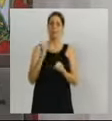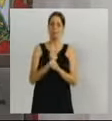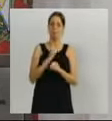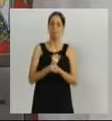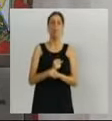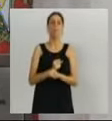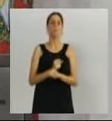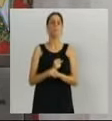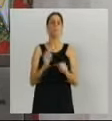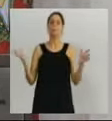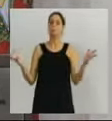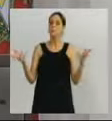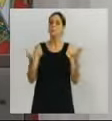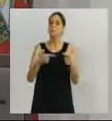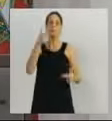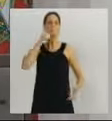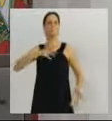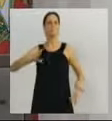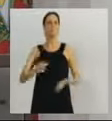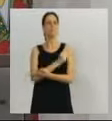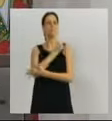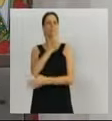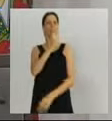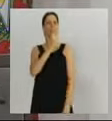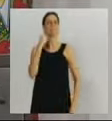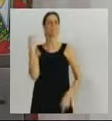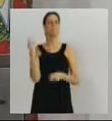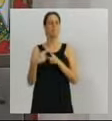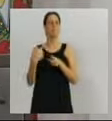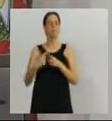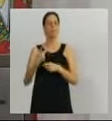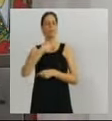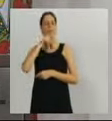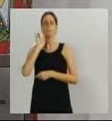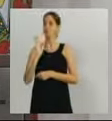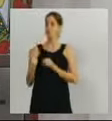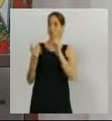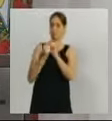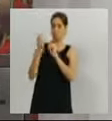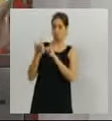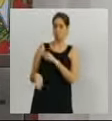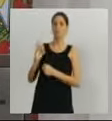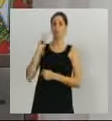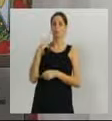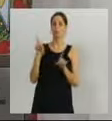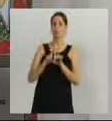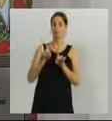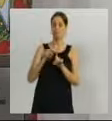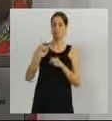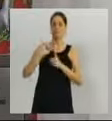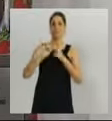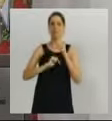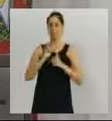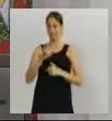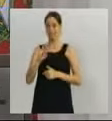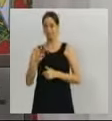conquista, vereadorito, meu querido colega, um prazer ter recebido e convivido com Vossa Excelência por esses dias aqui na Câmara Municipal,